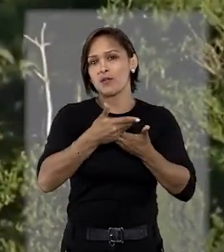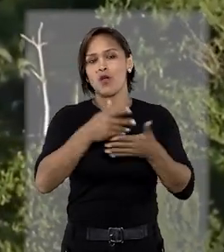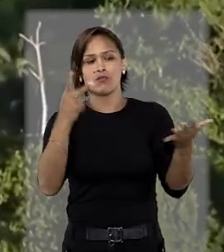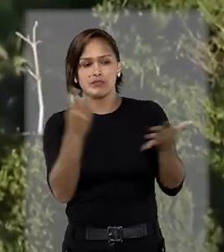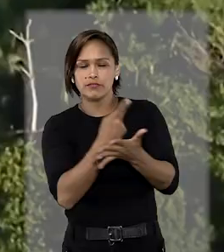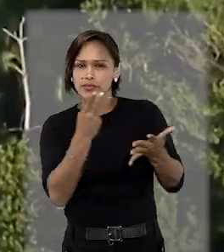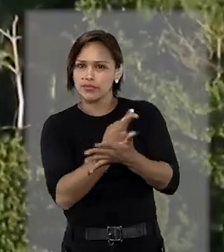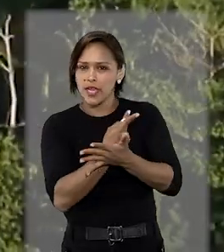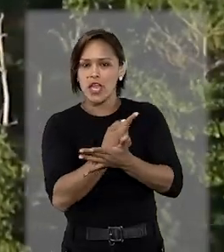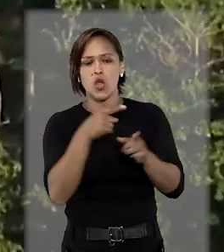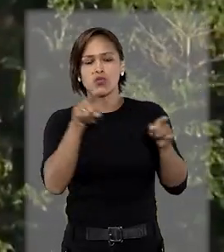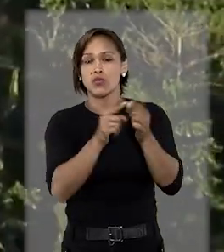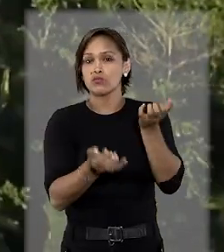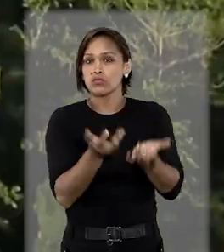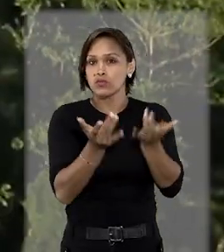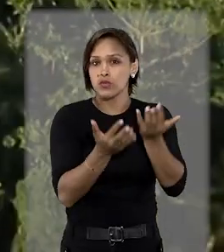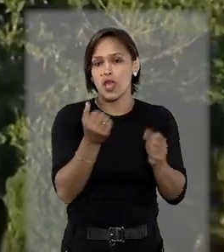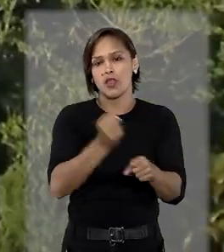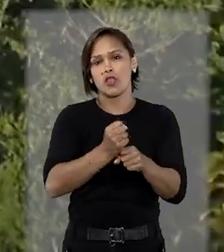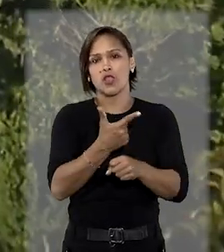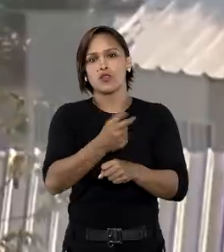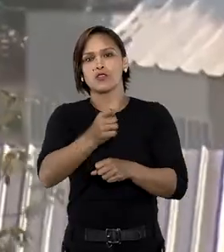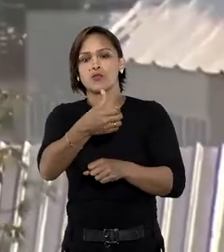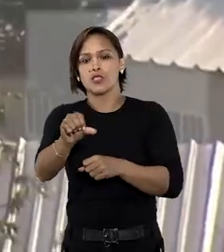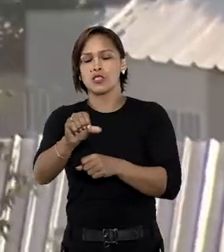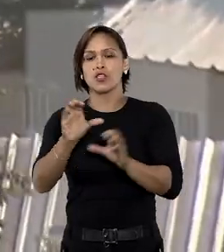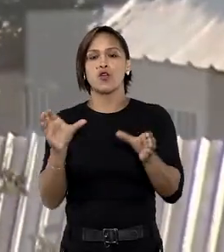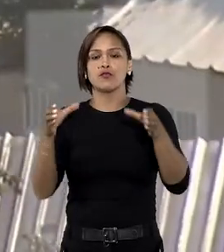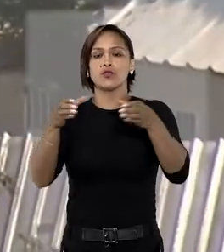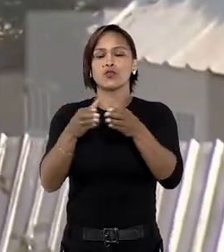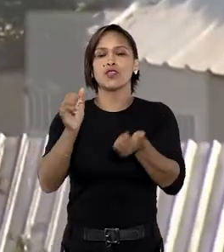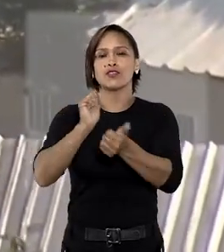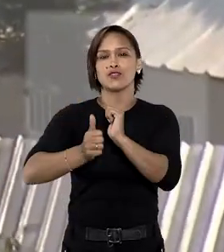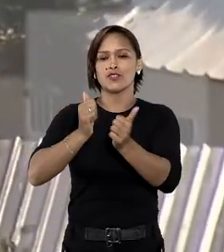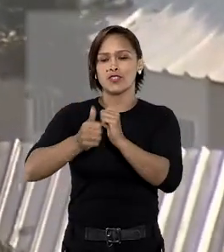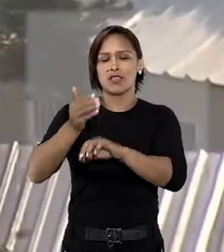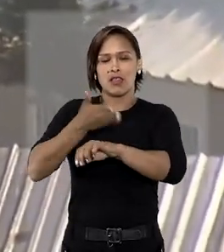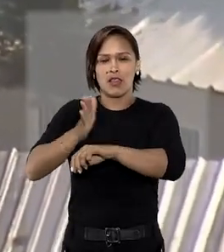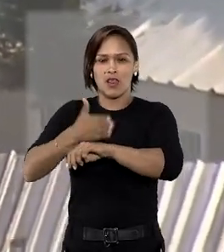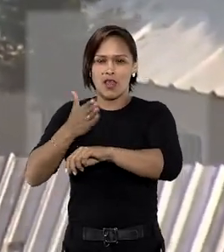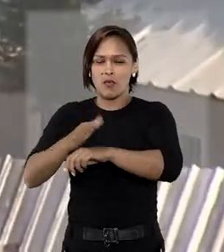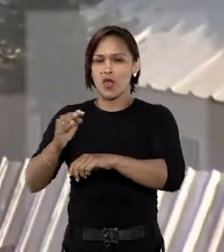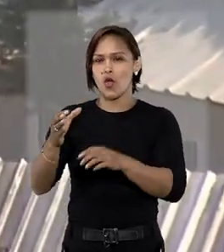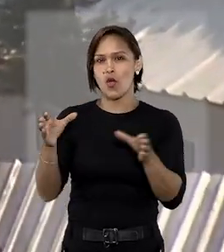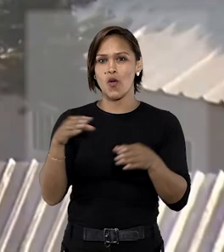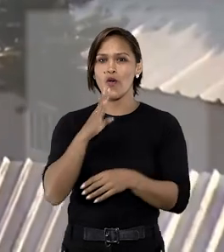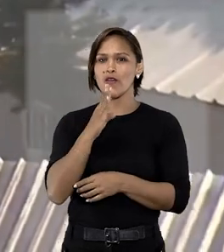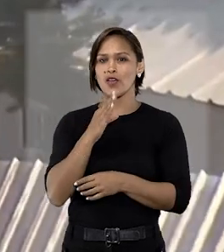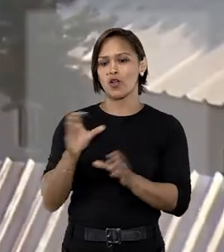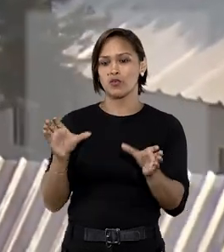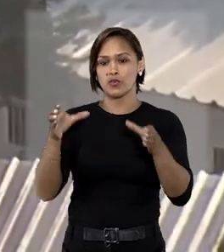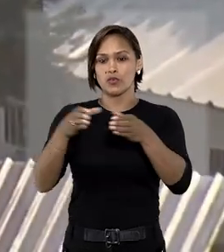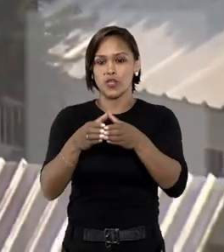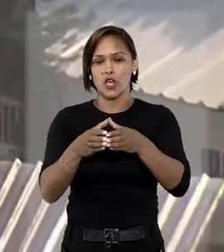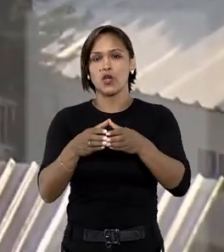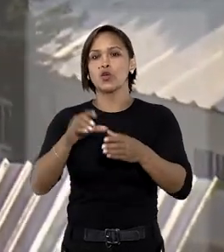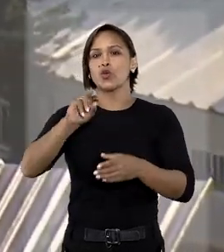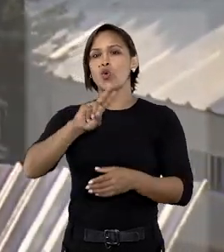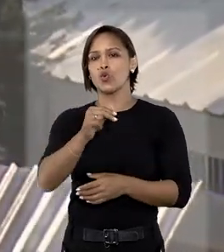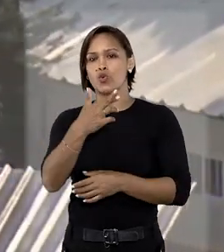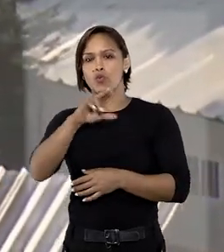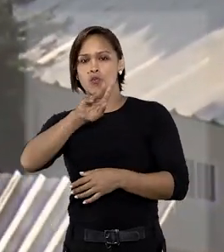negligência no incêndio em 2019 no centro de treinamento conhecido como Ninho do Urubu. Dez